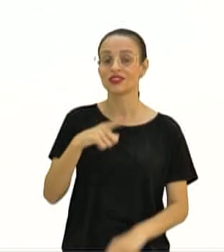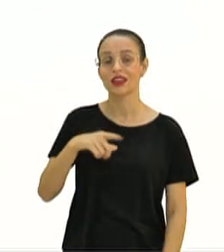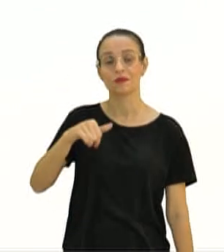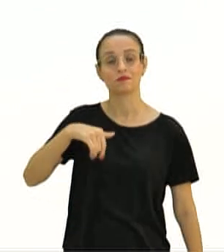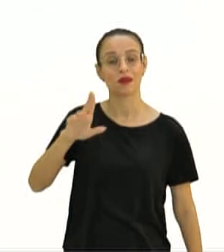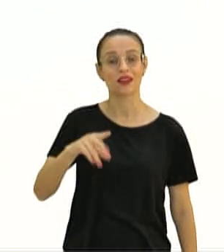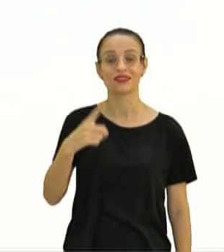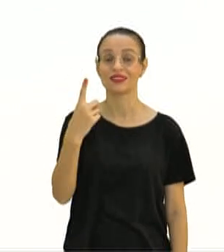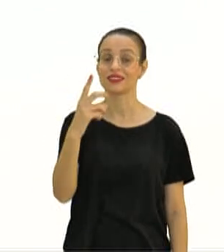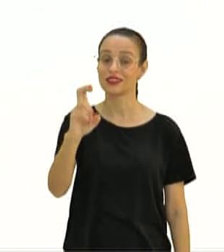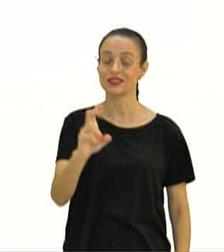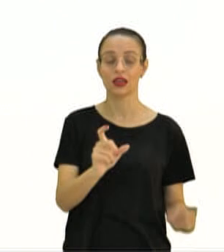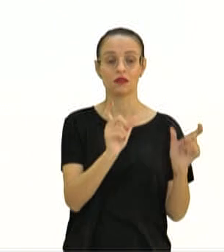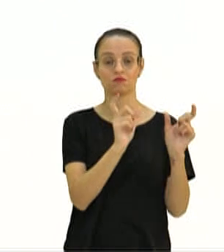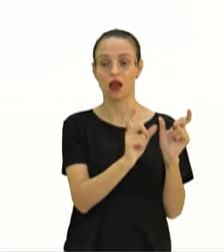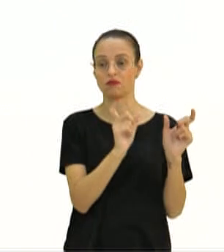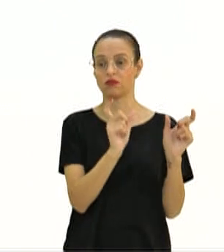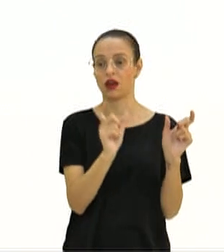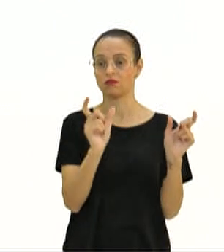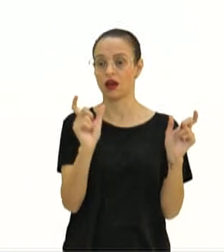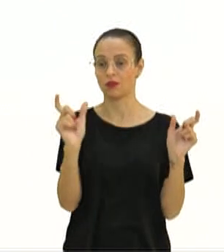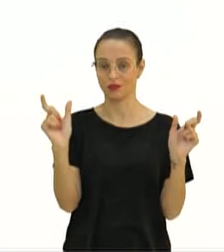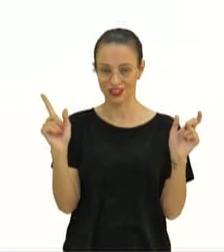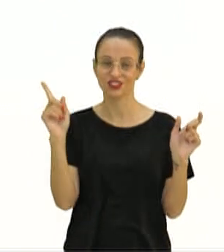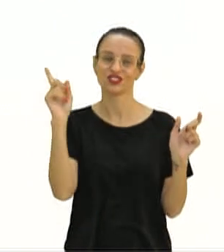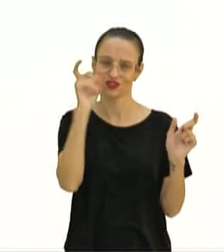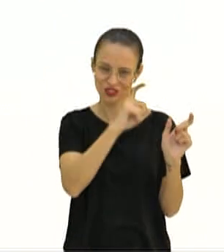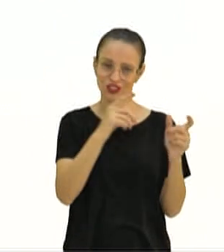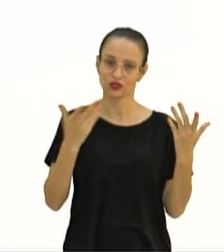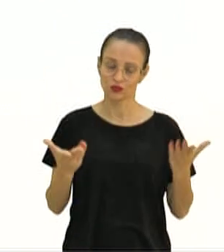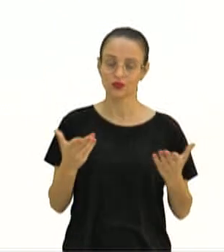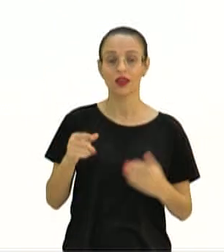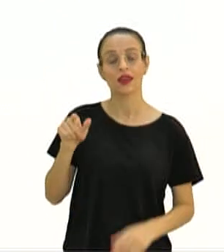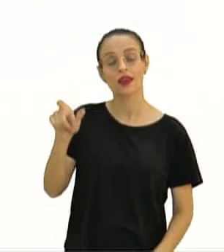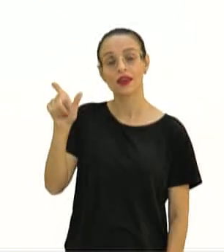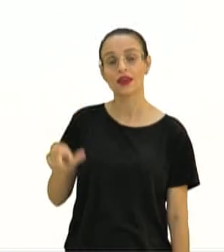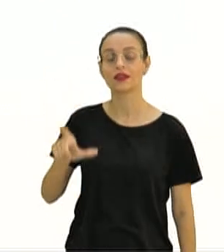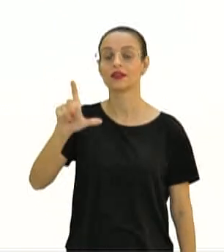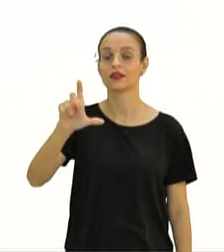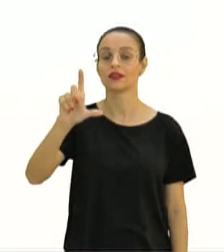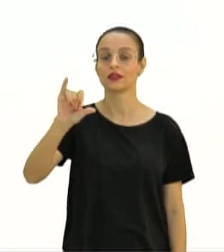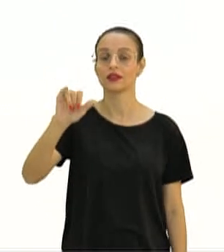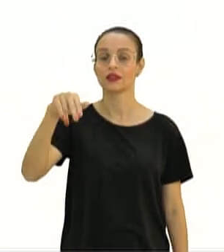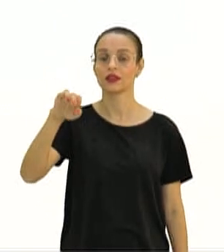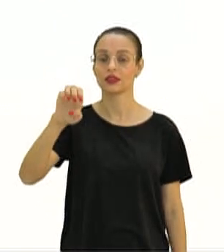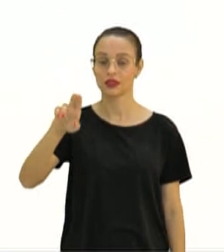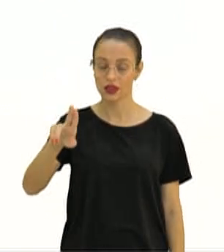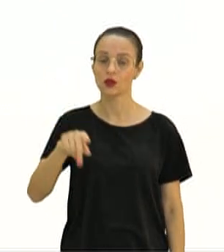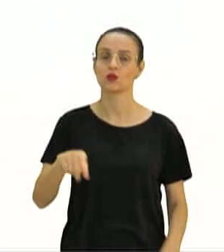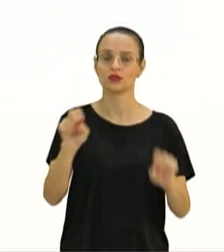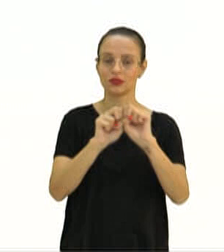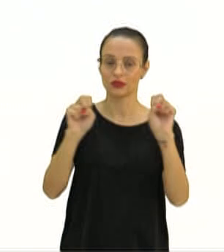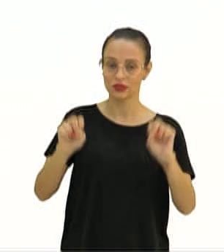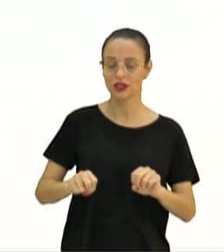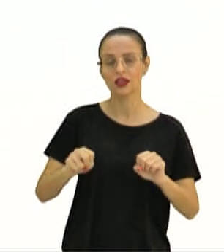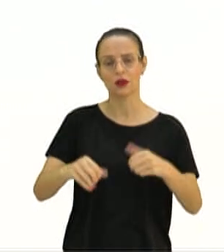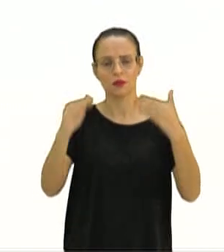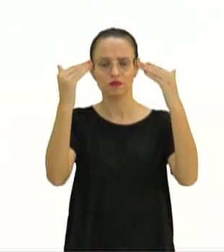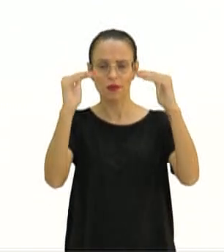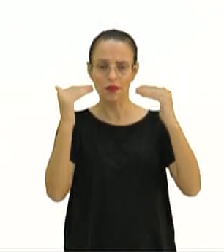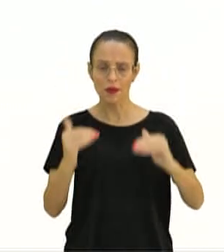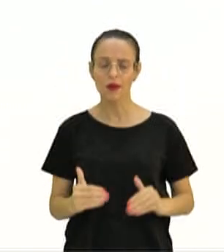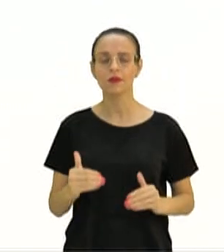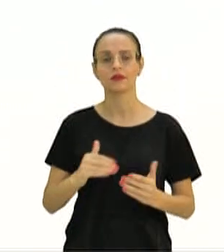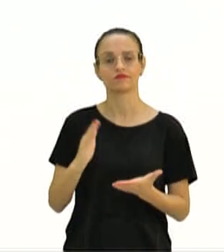15 palavras. Então, era bem difícil de você poder interagir. Carlos Lineu, em sua obra Sistema Naturi, facilitou isso.